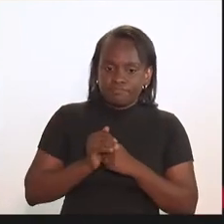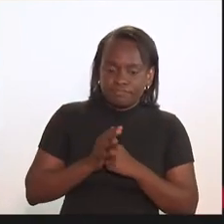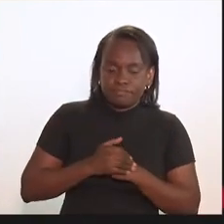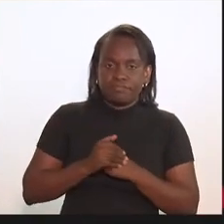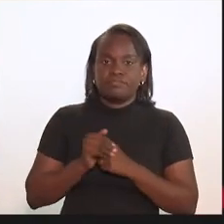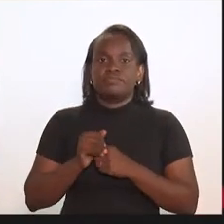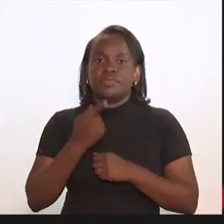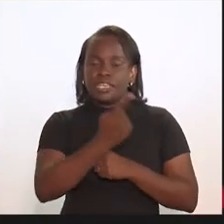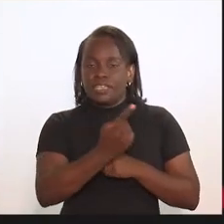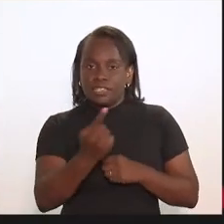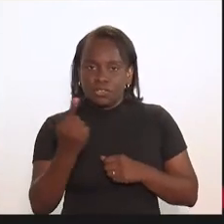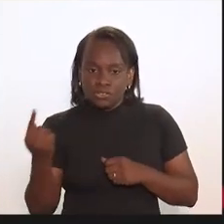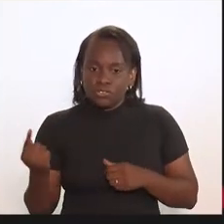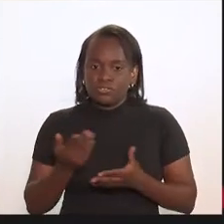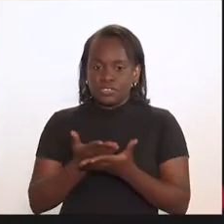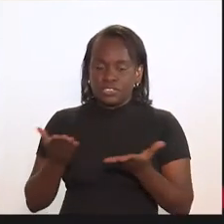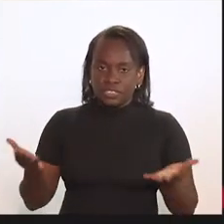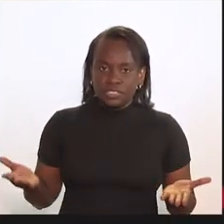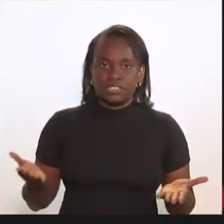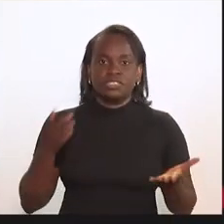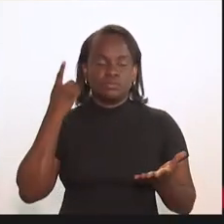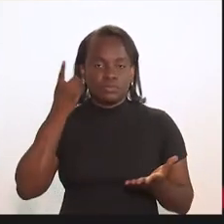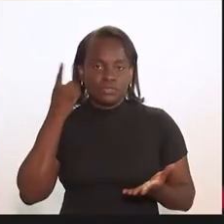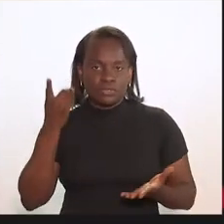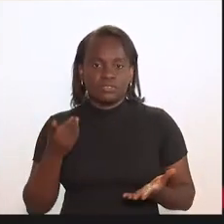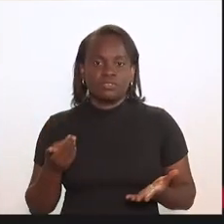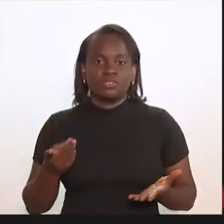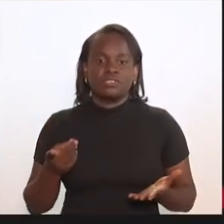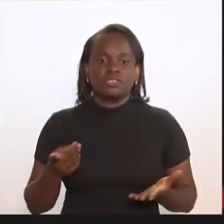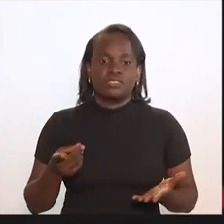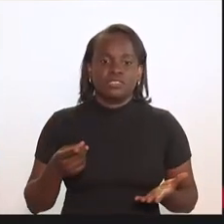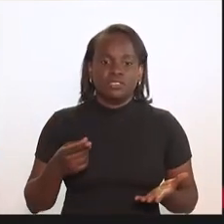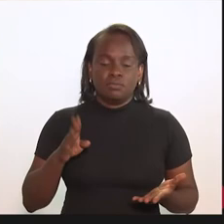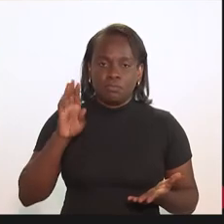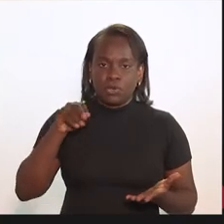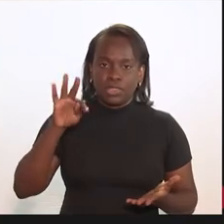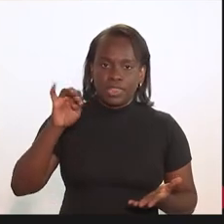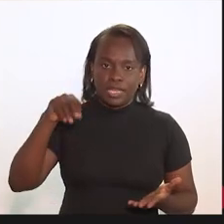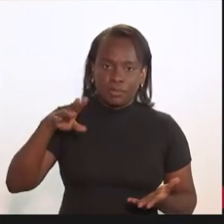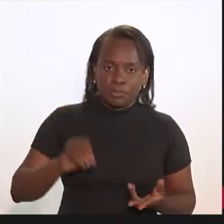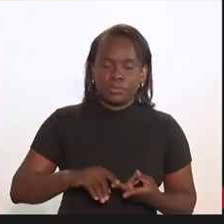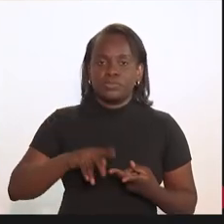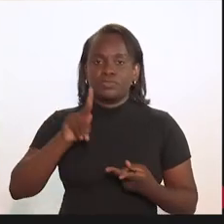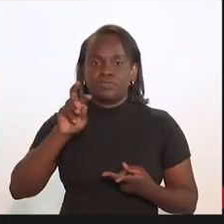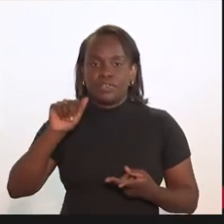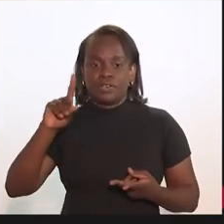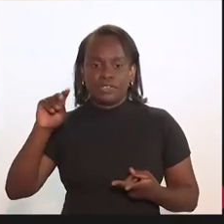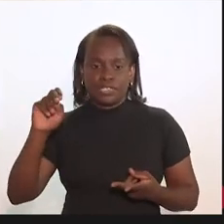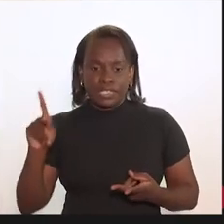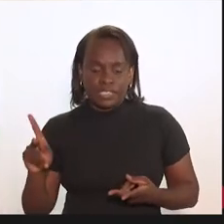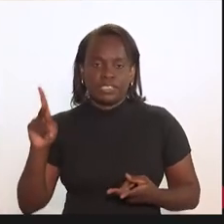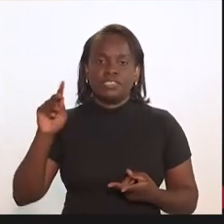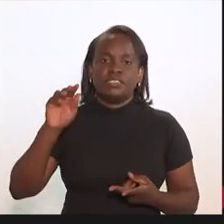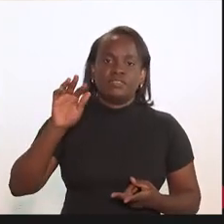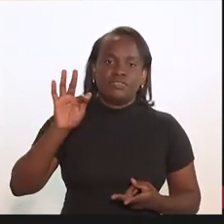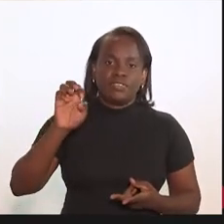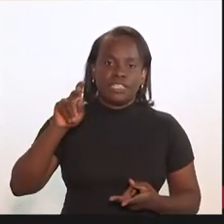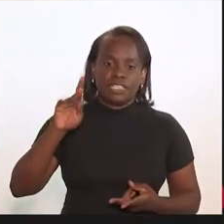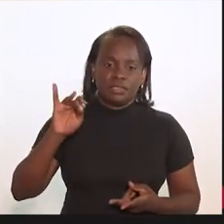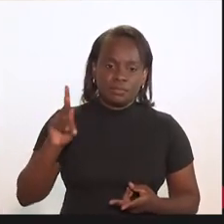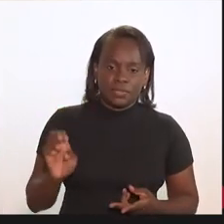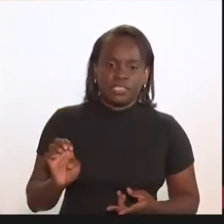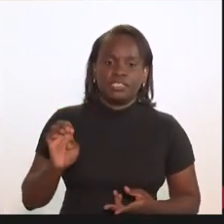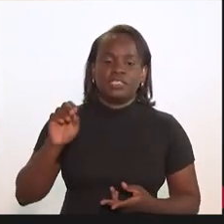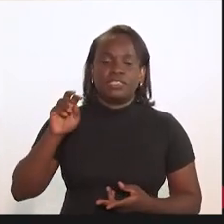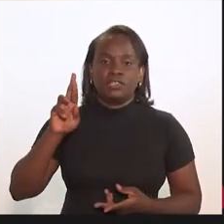carinhosamente a cada um de vocês, deputados, Rubem Bontempo, Valdeque Carneiro, Filipe Peixoto,